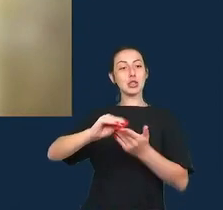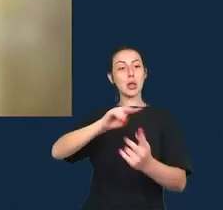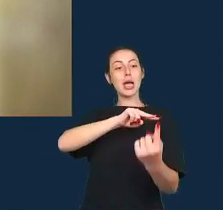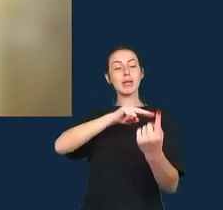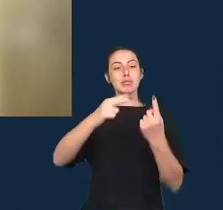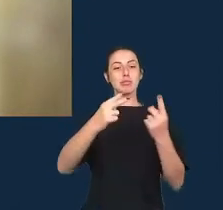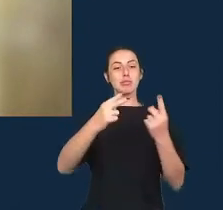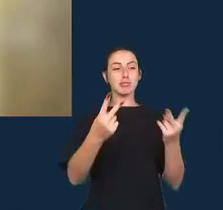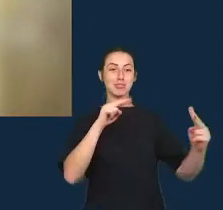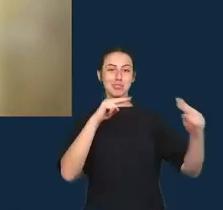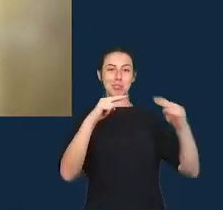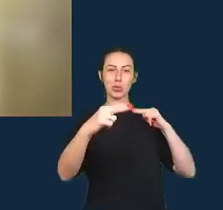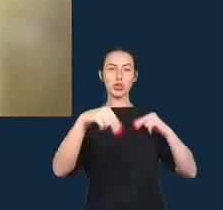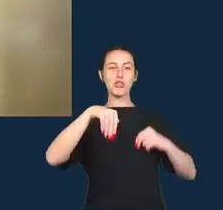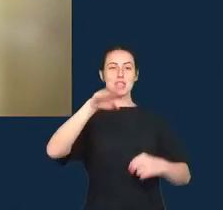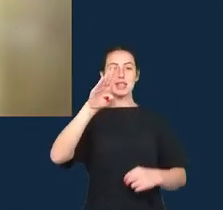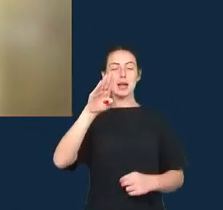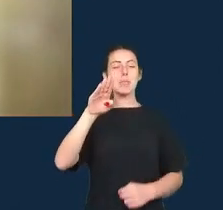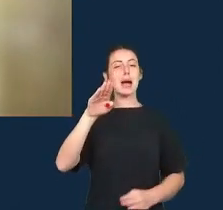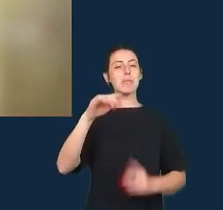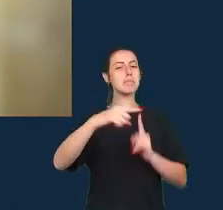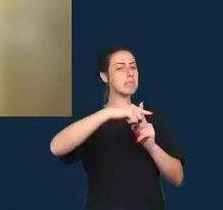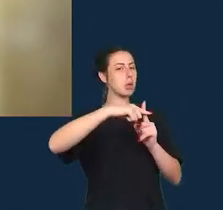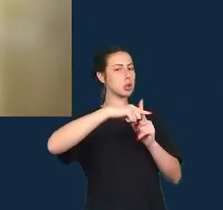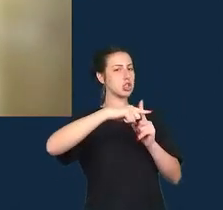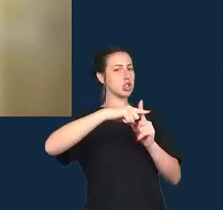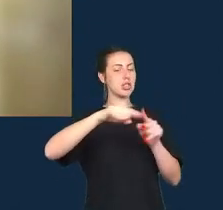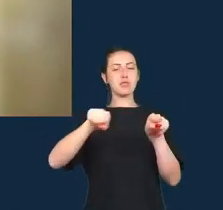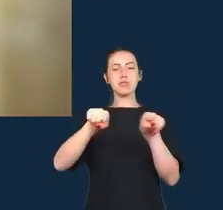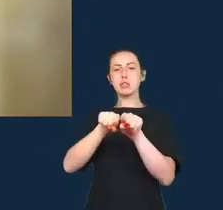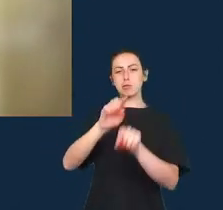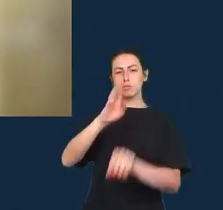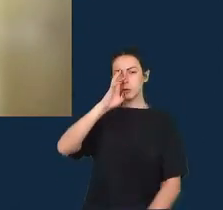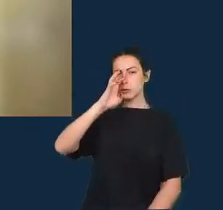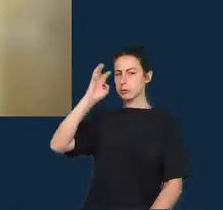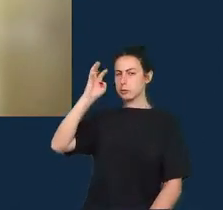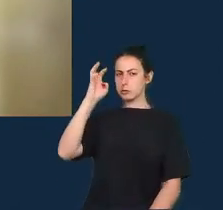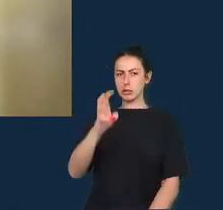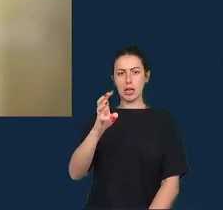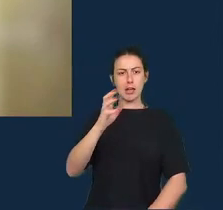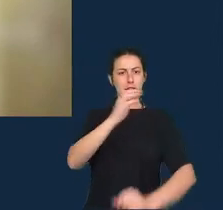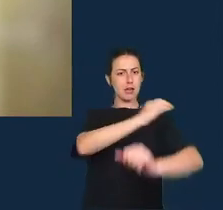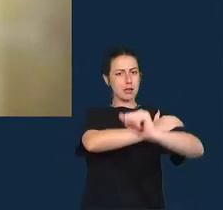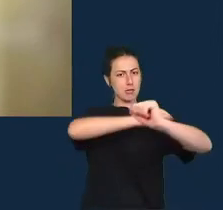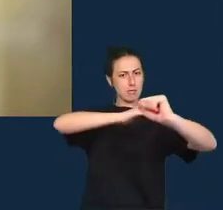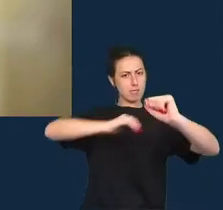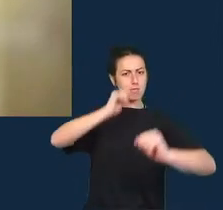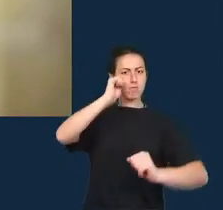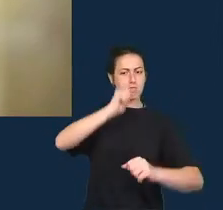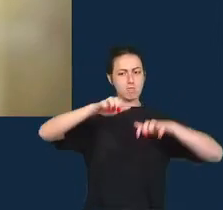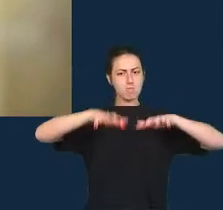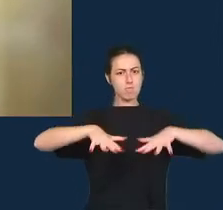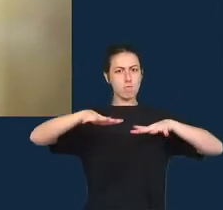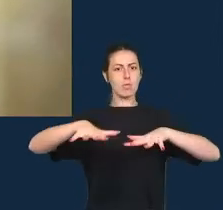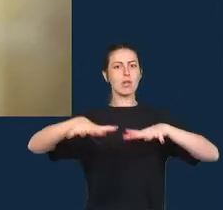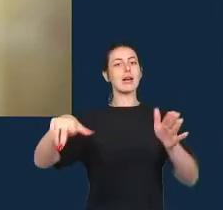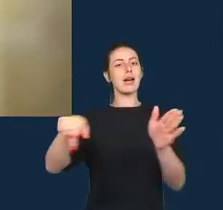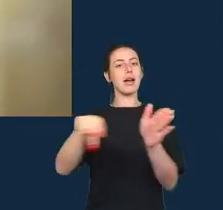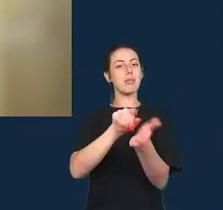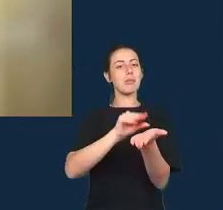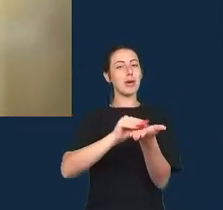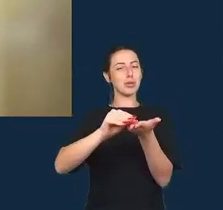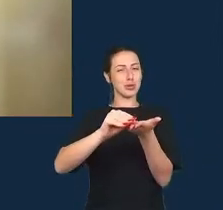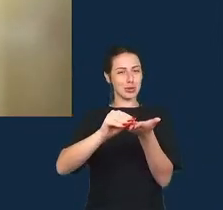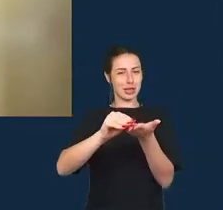dados para uma abordagem mais crítica mais feminista dos dados e é isso que a gente tenta fazer em toda segunda edição